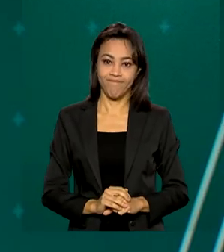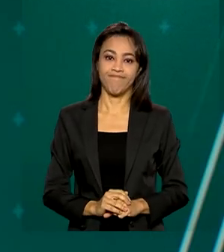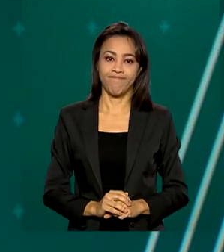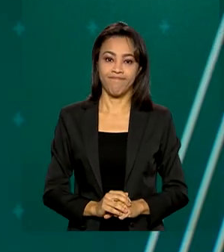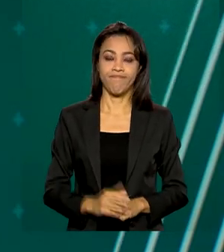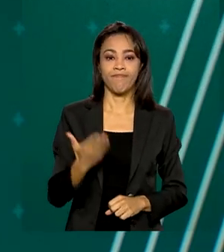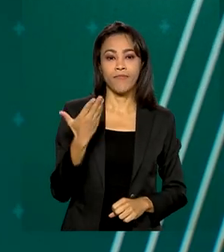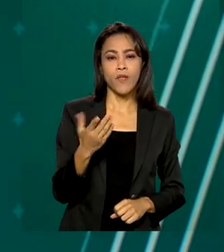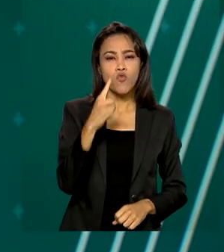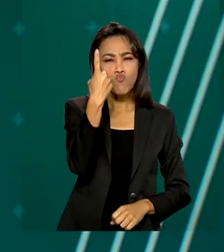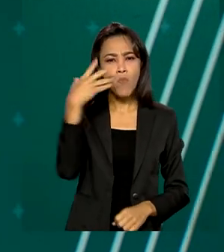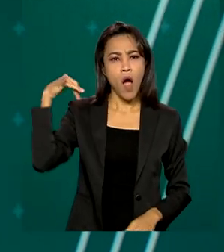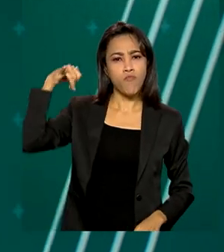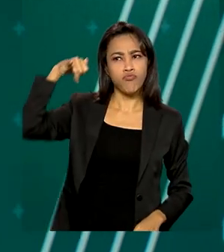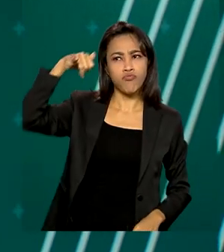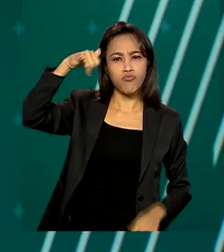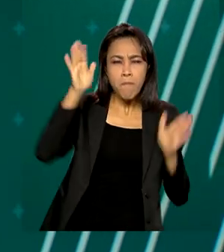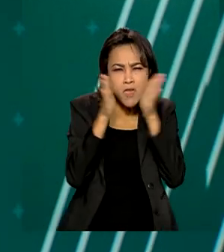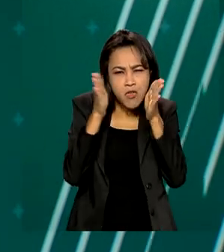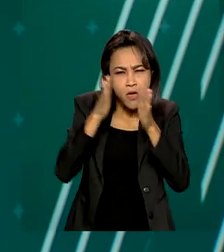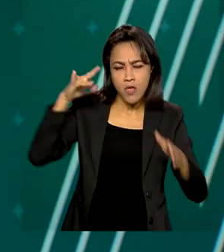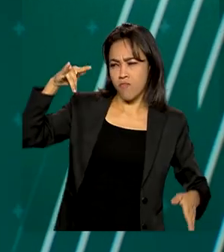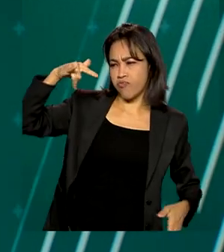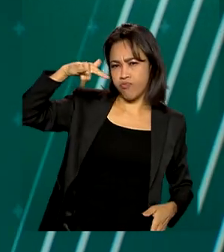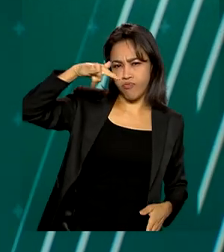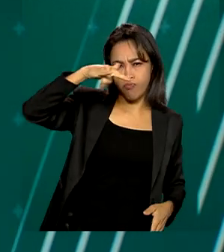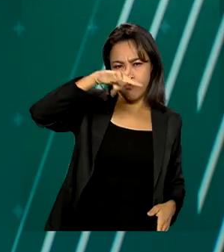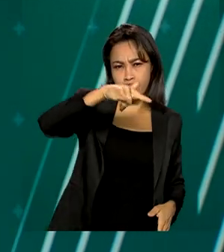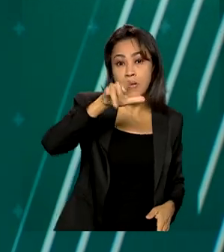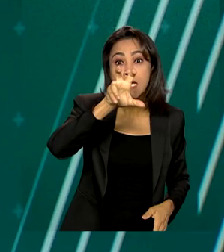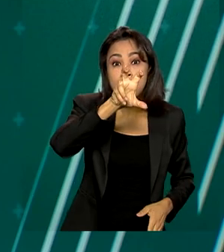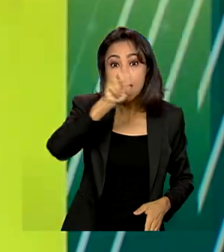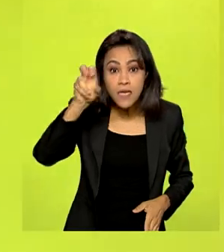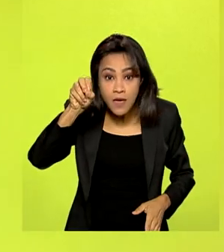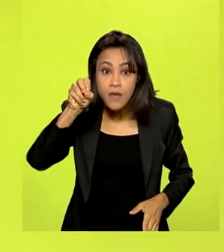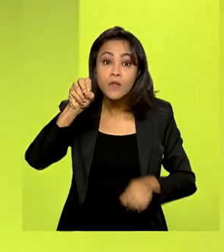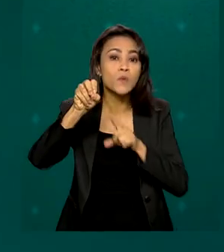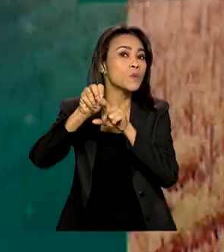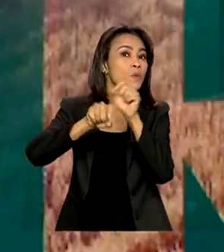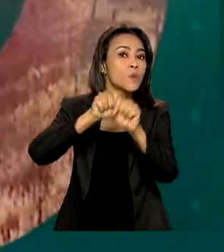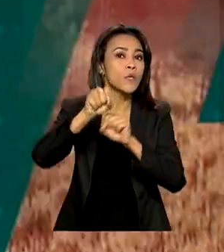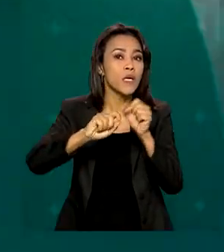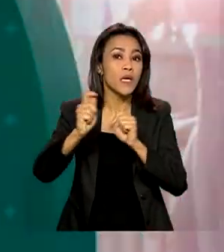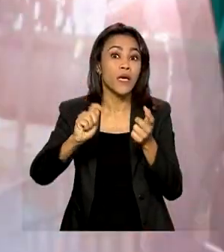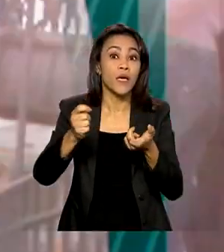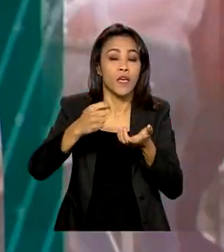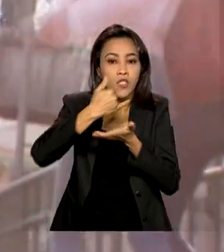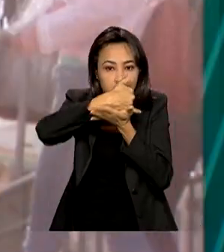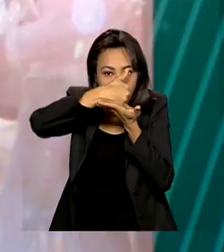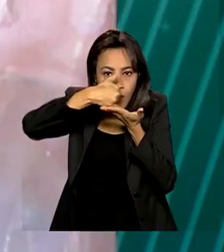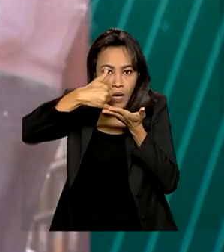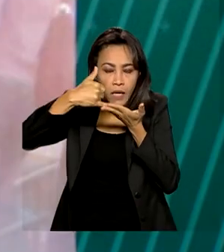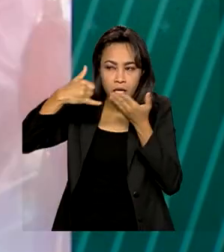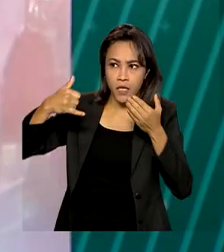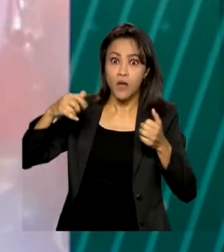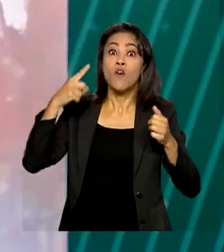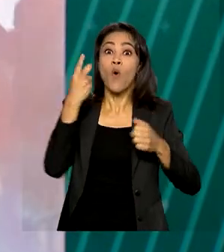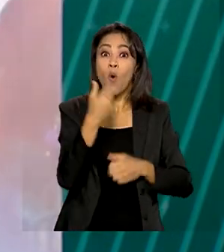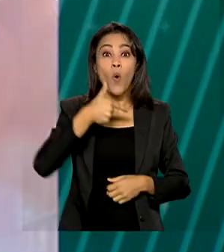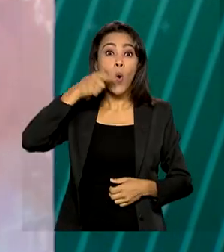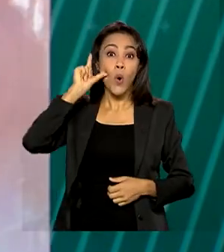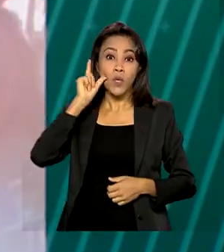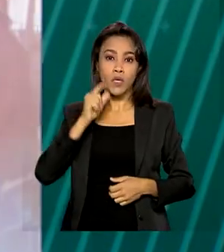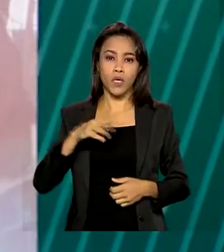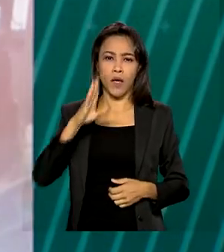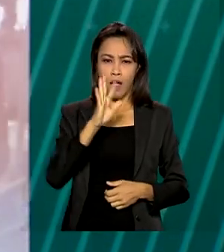Uma aeronave de pequeno porte com 500 quilos de pasta à base de cocaína foi interceptada ontem